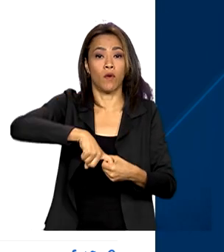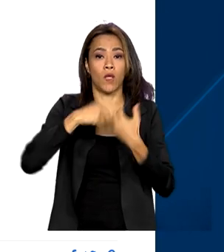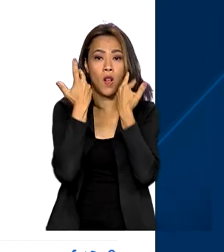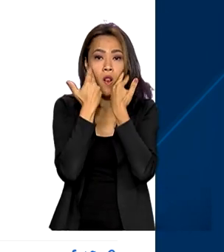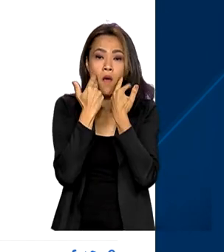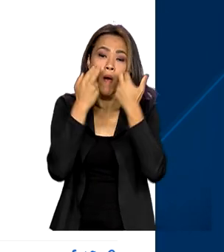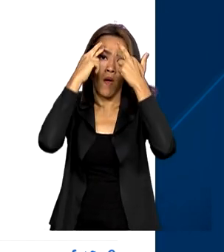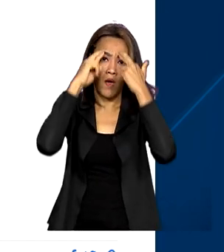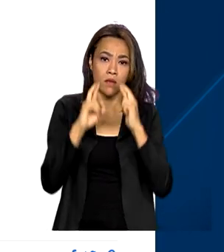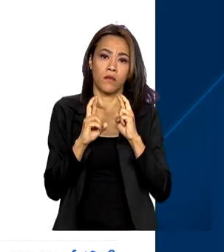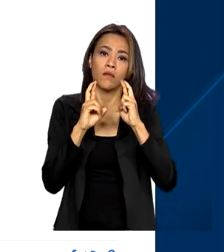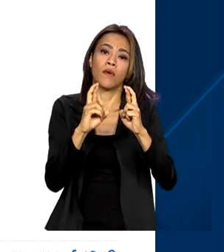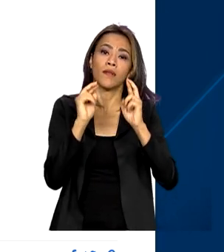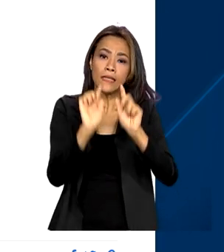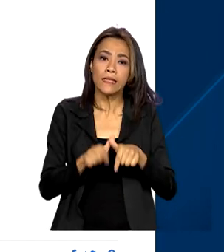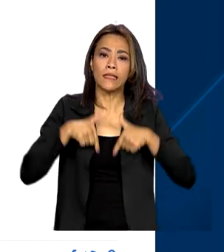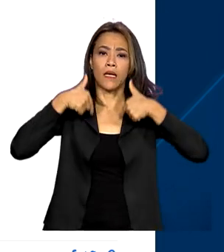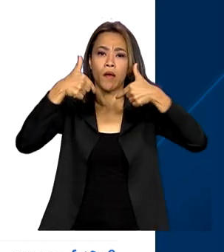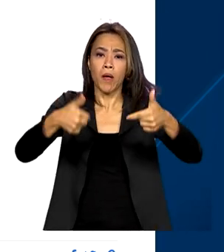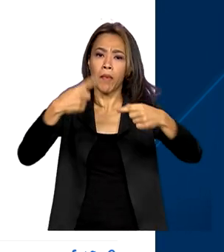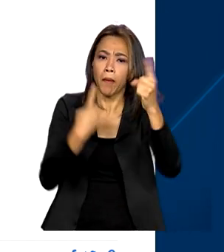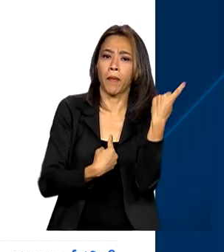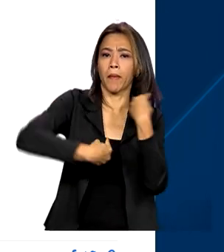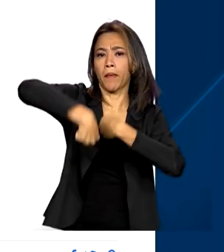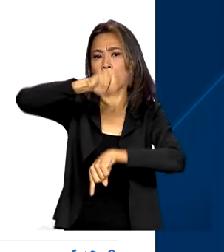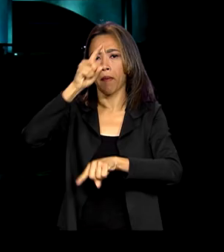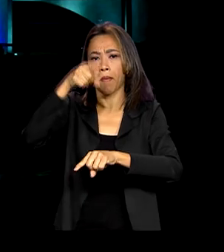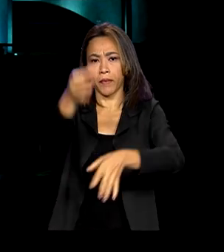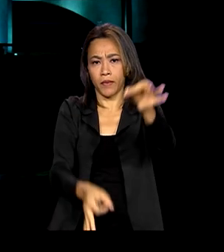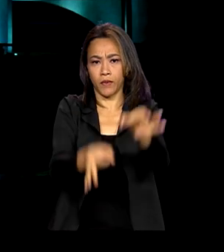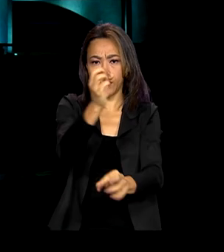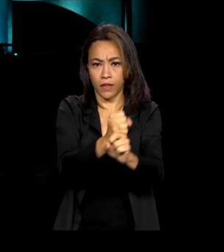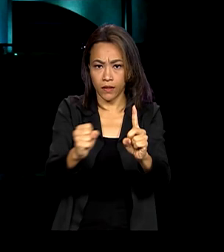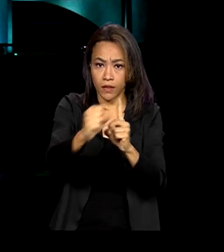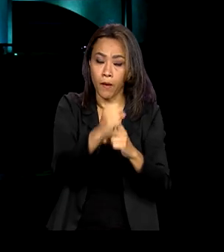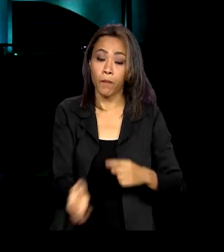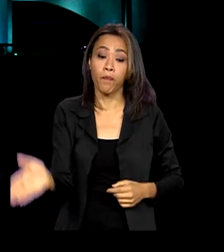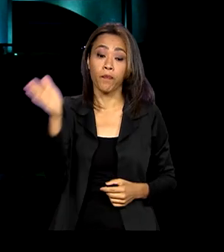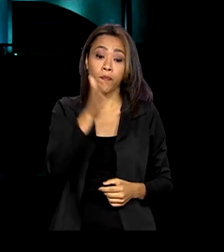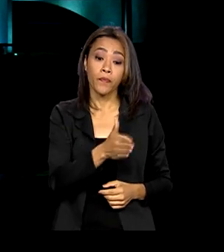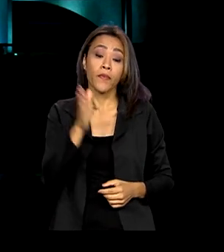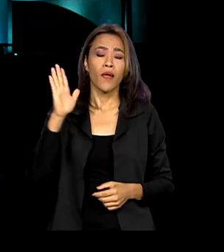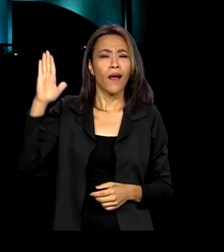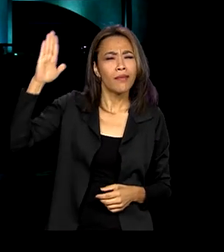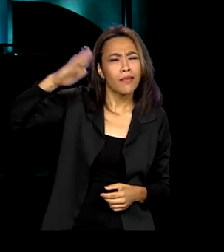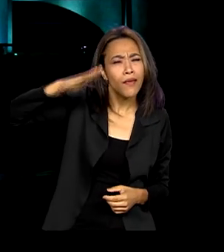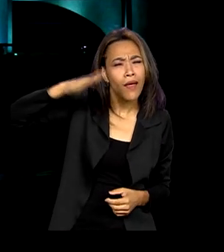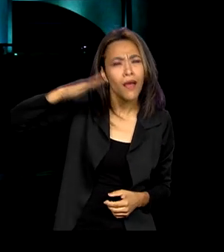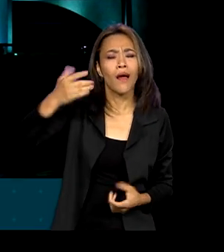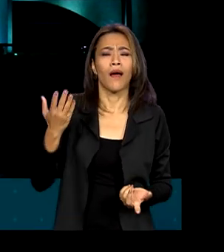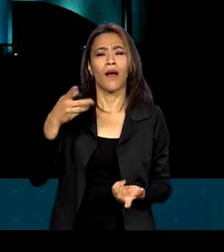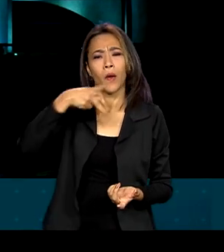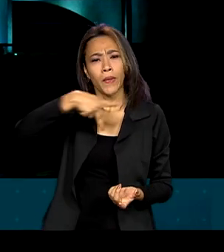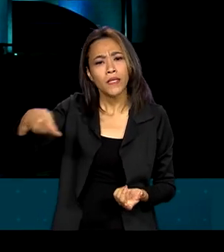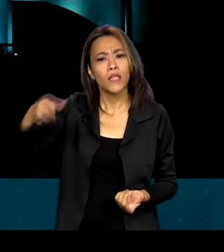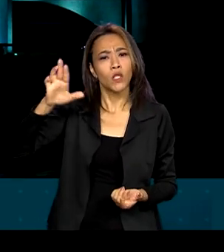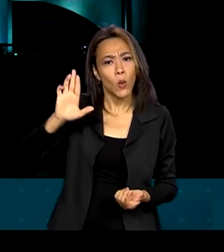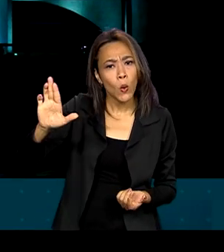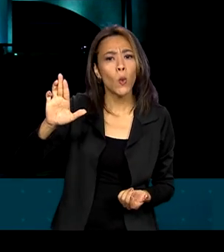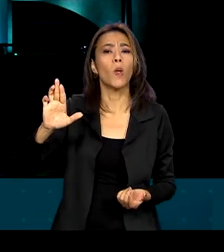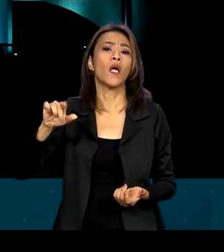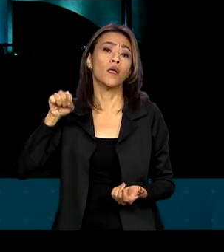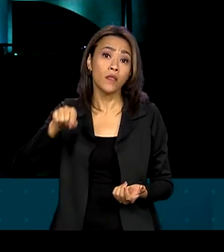respeito e trabalho para o progresso e justiça social. Ao final do dia, o presidente Lula promoveu um ato em